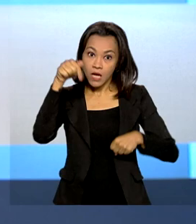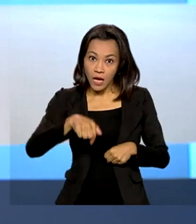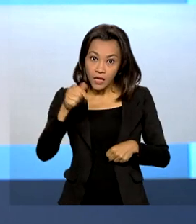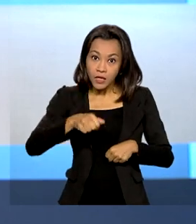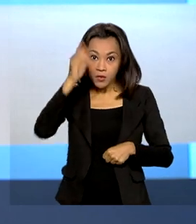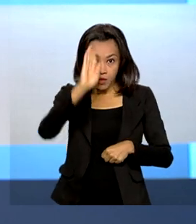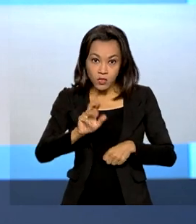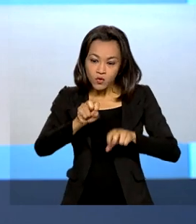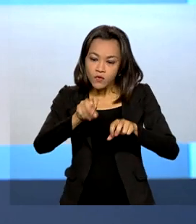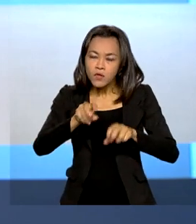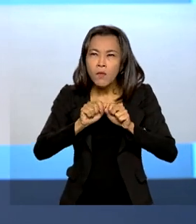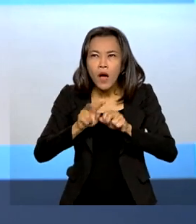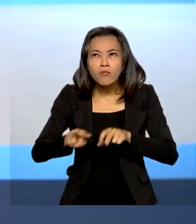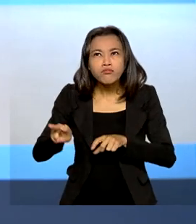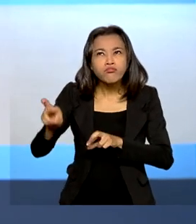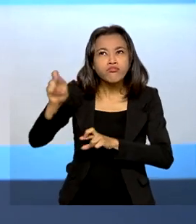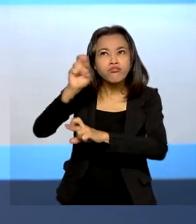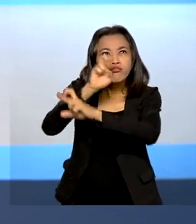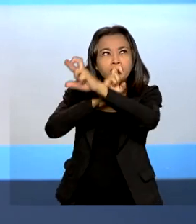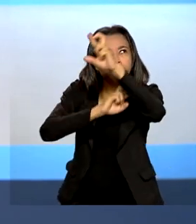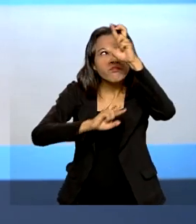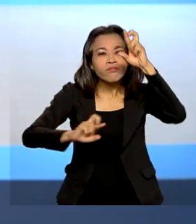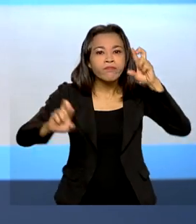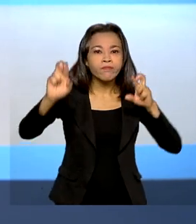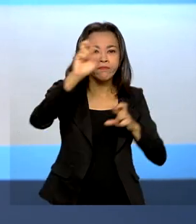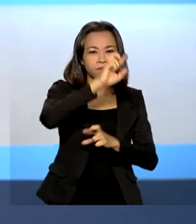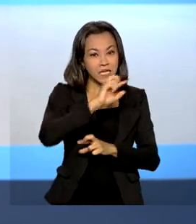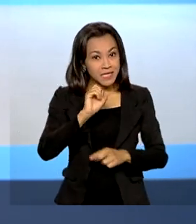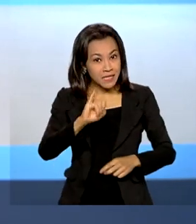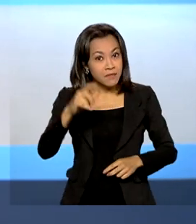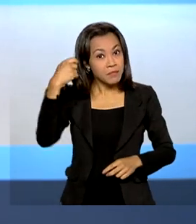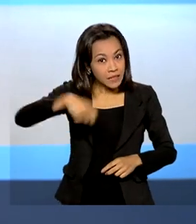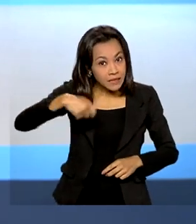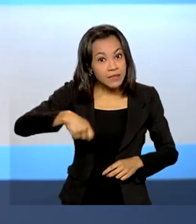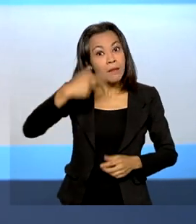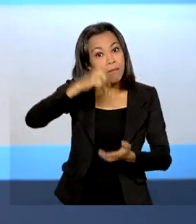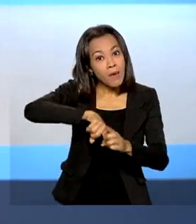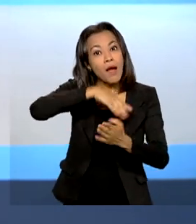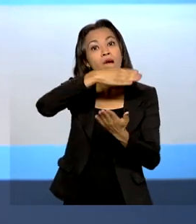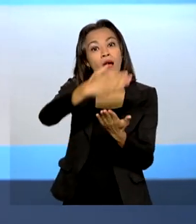monitorada e caso seja necessário, novas prorrogações de despesas poderão acontecer.